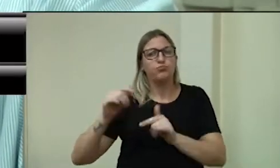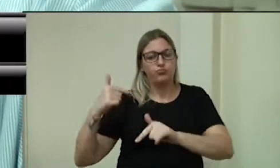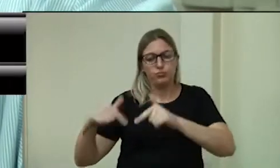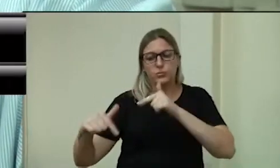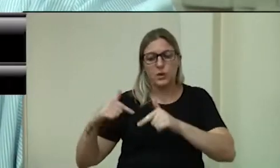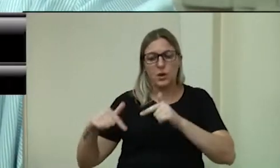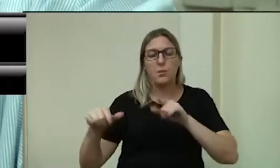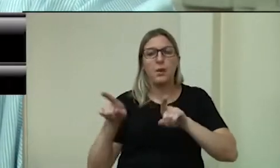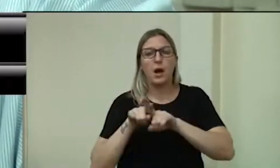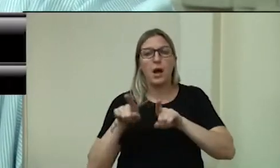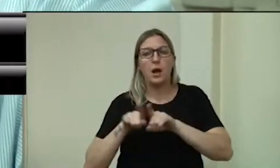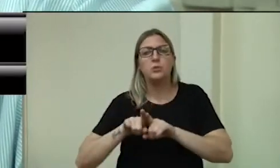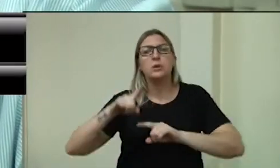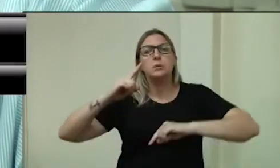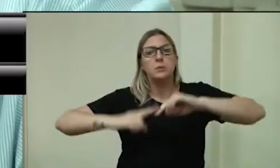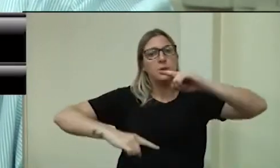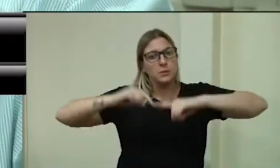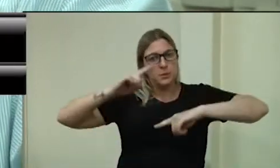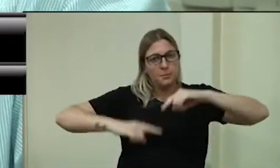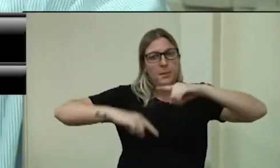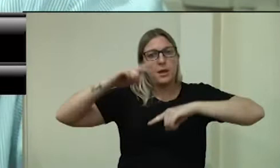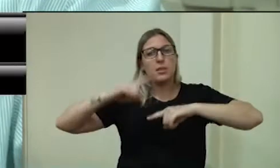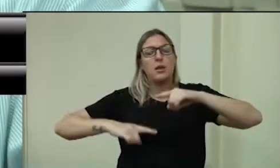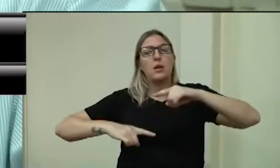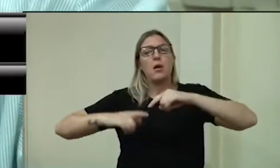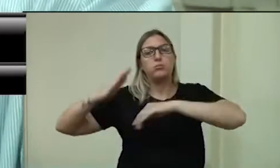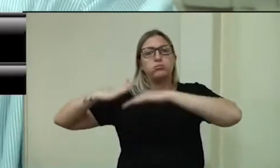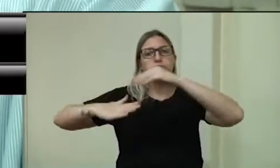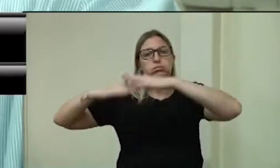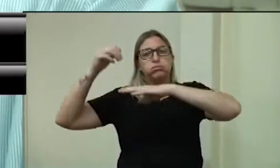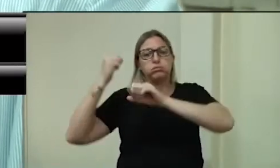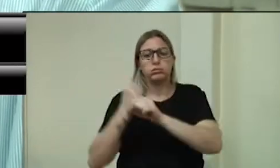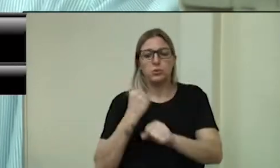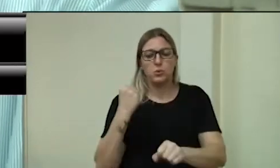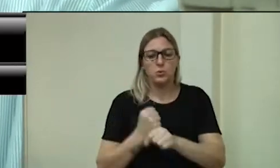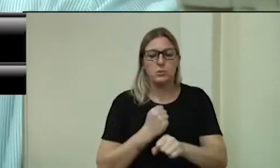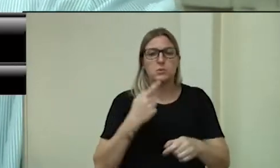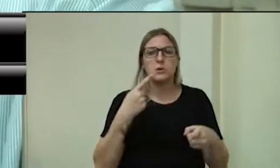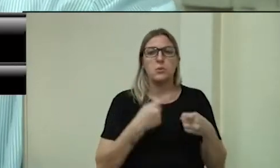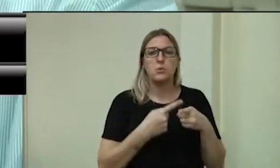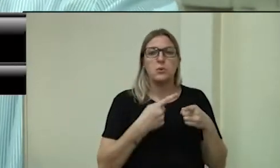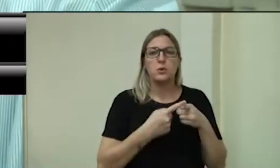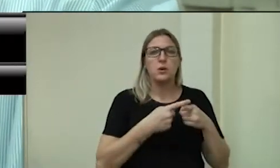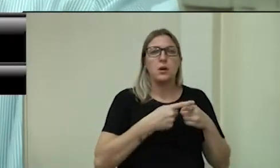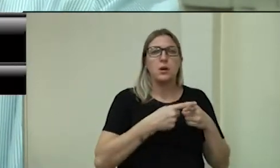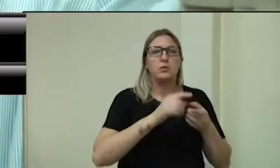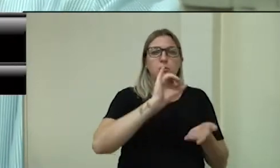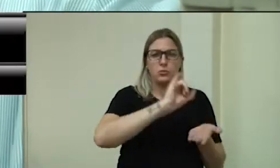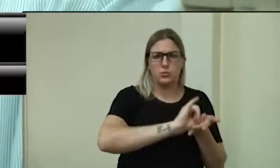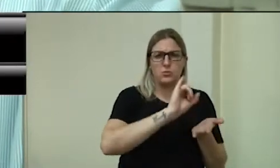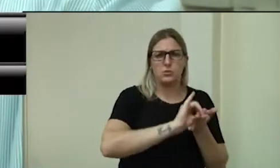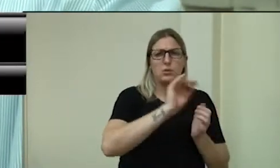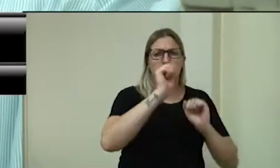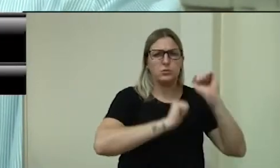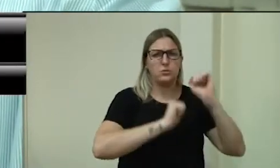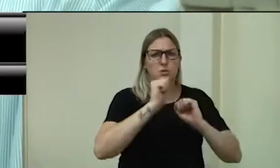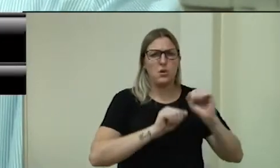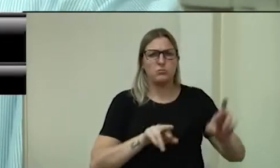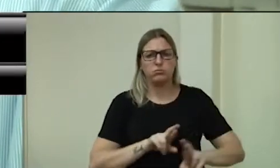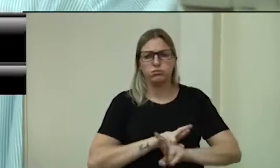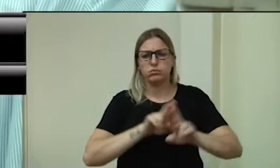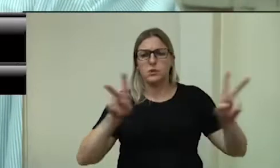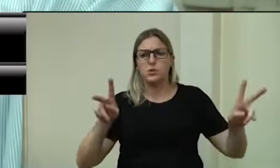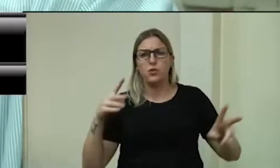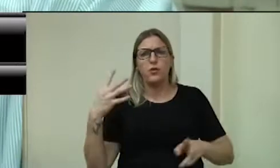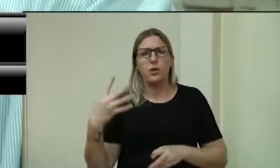em material de construção. porque esse distrito não deve ser que nem o 4. O 4, na verdade, está